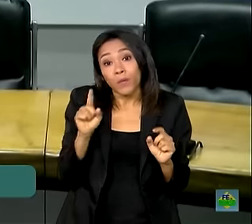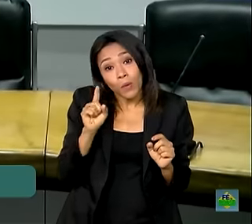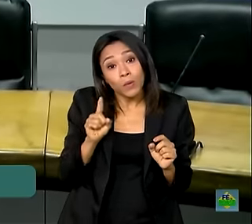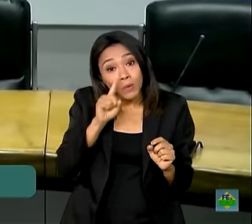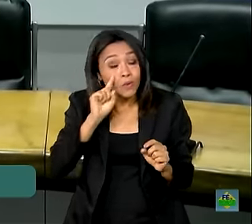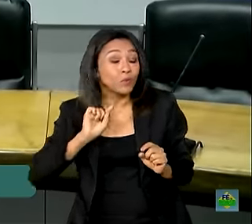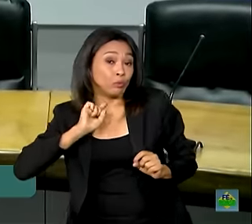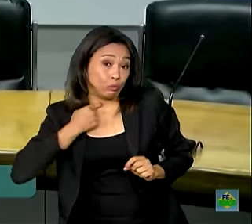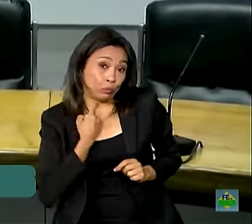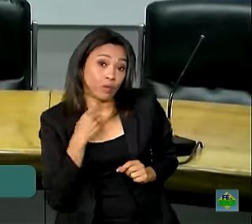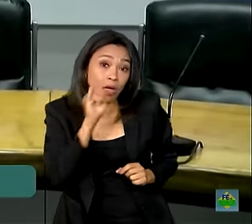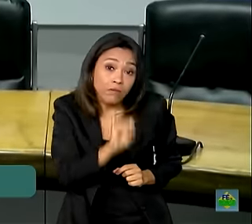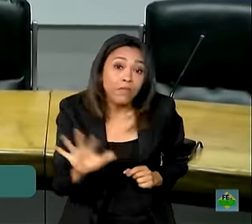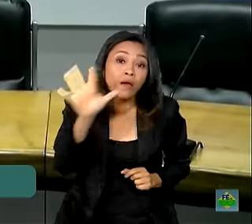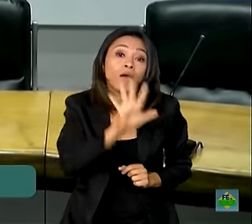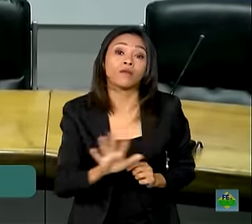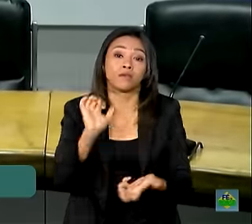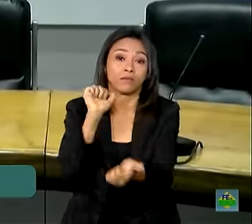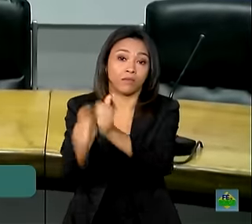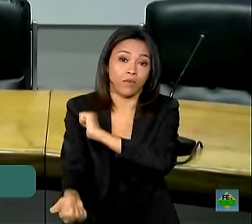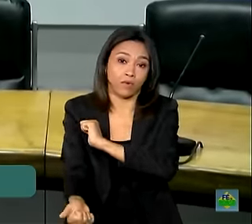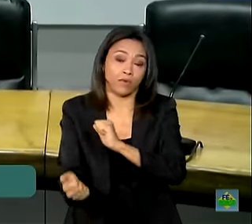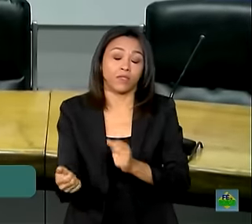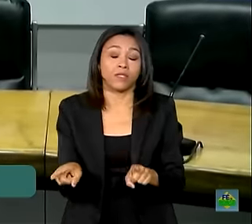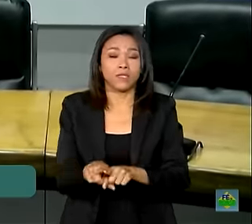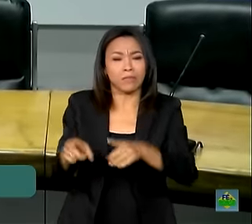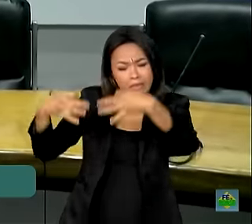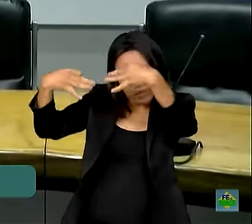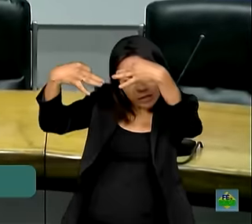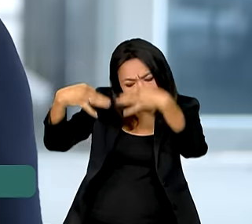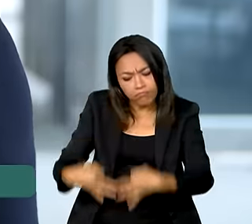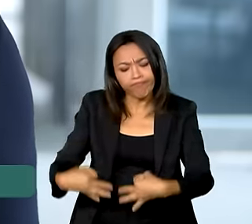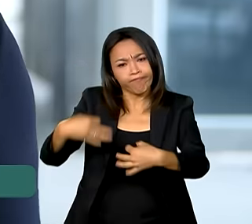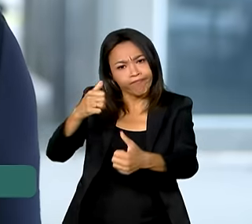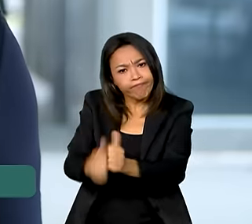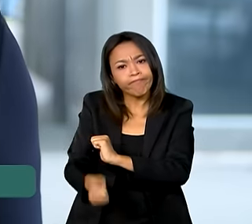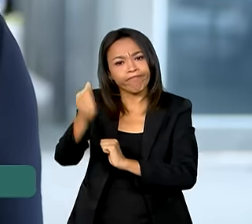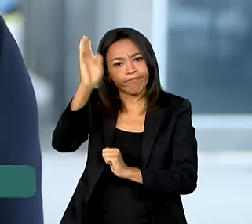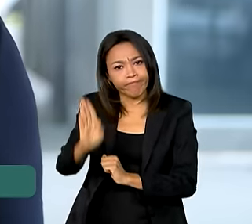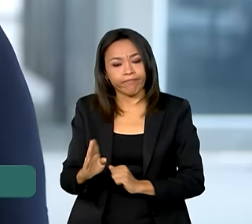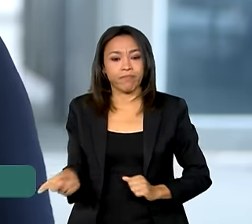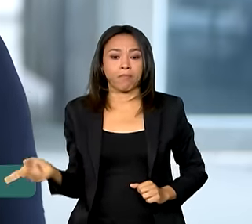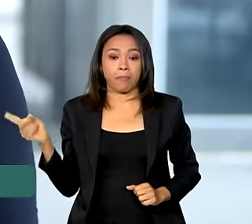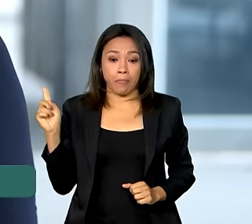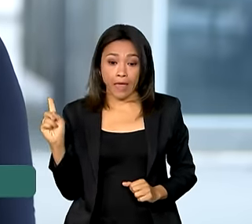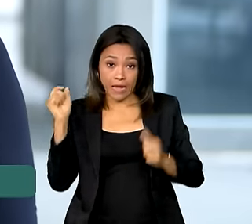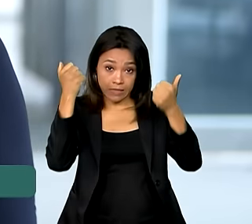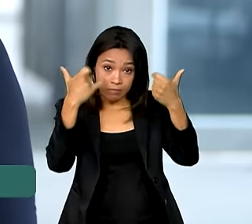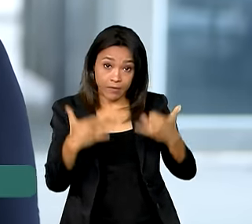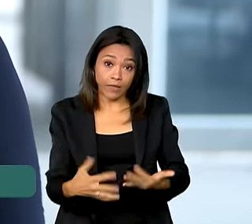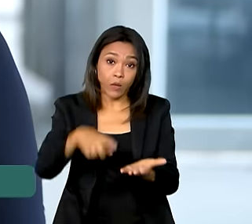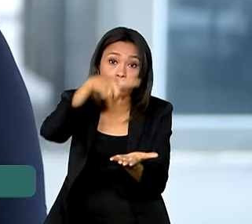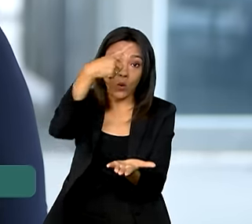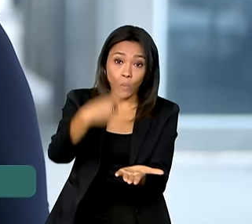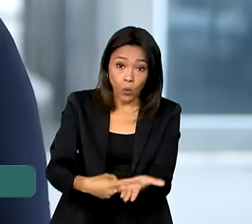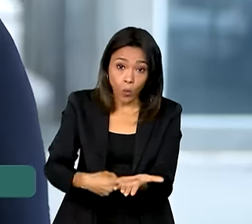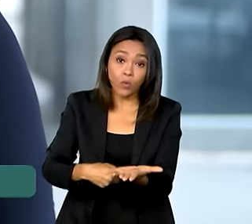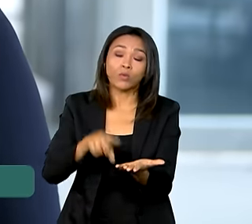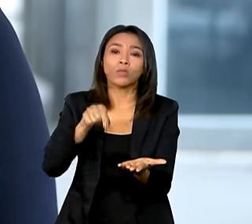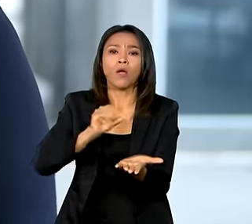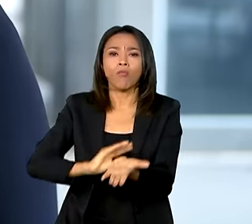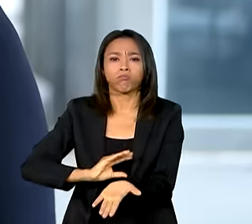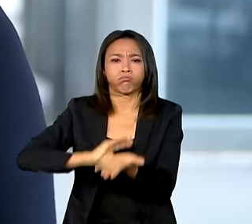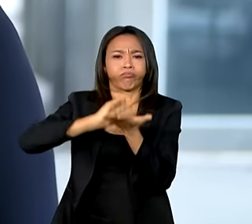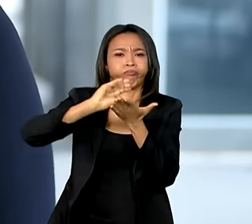e a integridade do esporte brasileiro. O acordo de cooperação não prevê a transferência de recursos